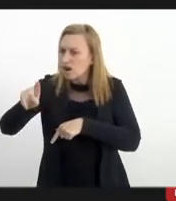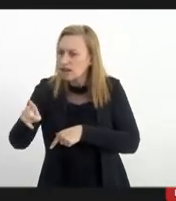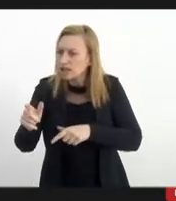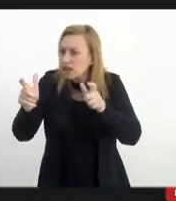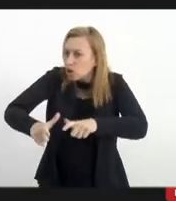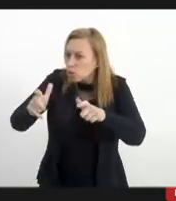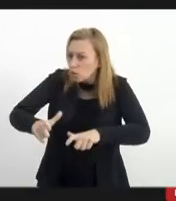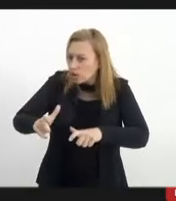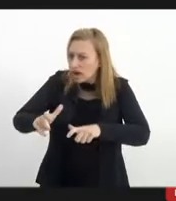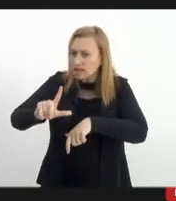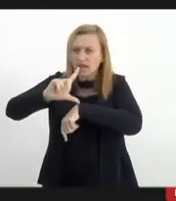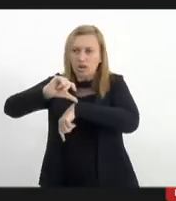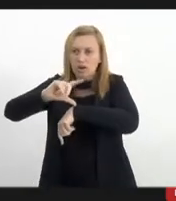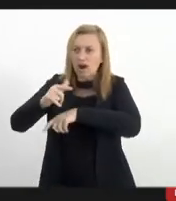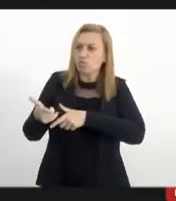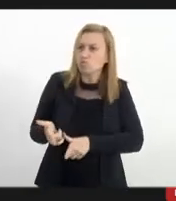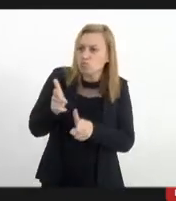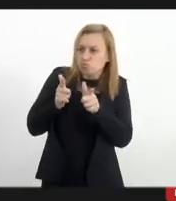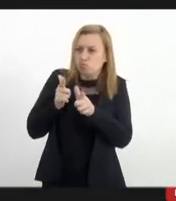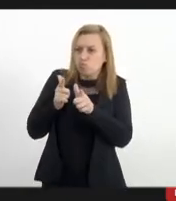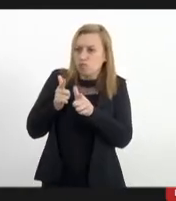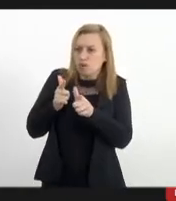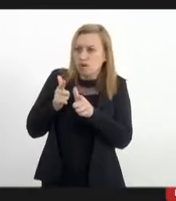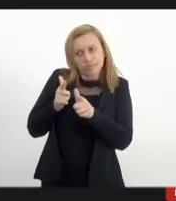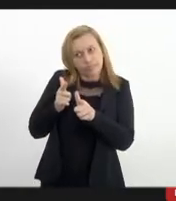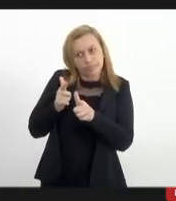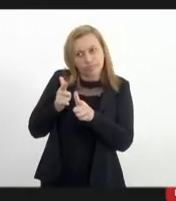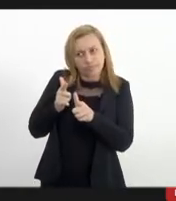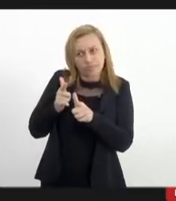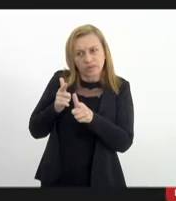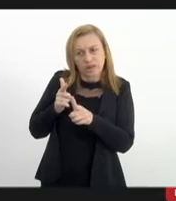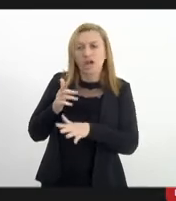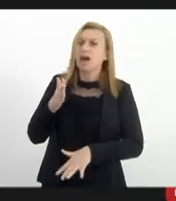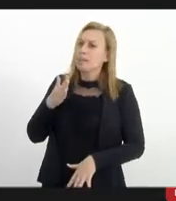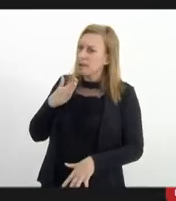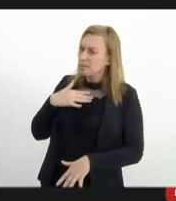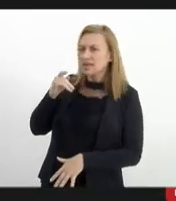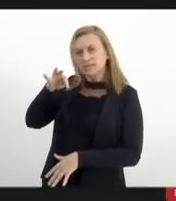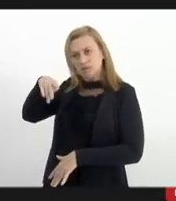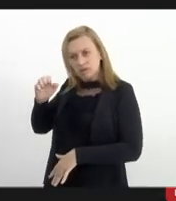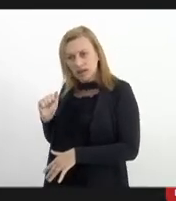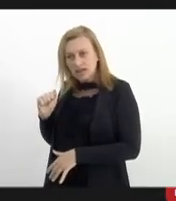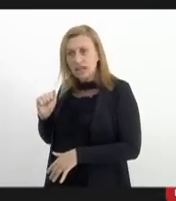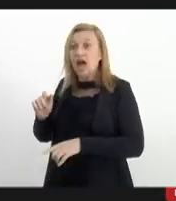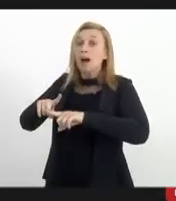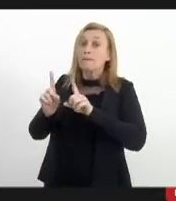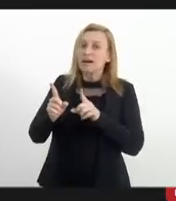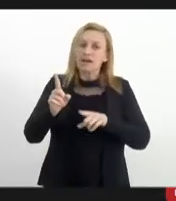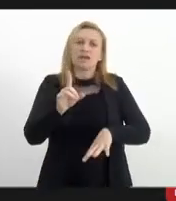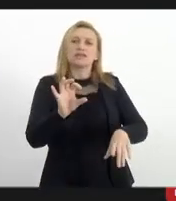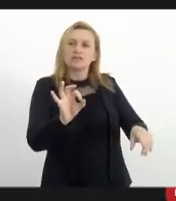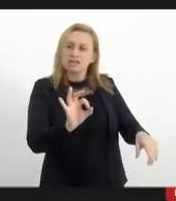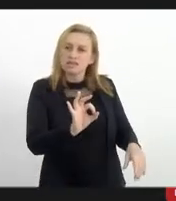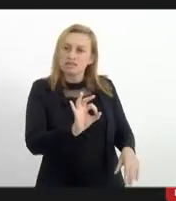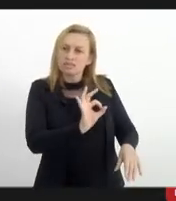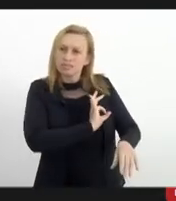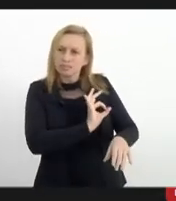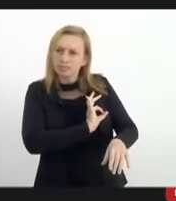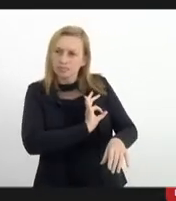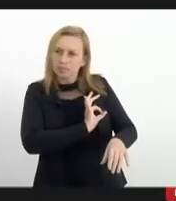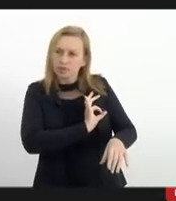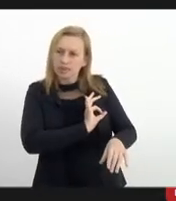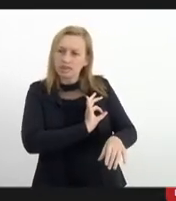portando arma de fogo, isso para mim é uma excepcionalidade. Isso para a Secretaria de Polícia Civil é uma